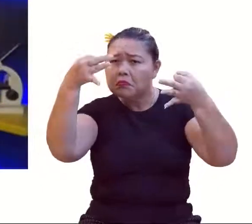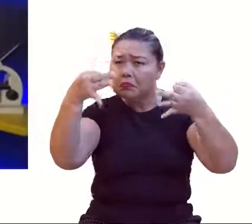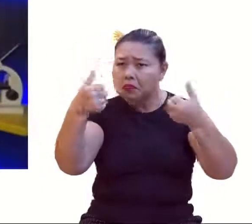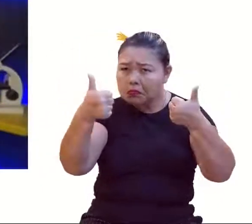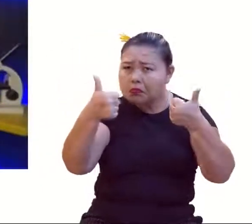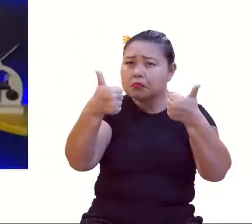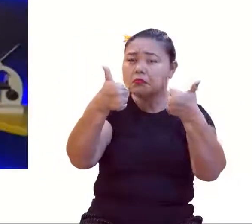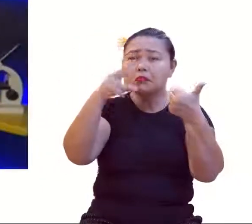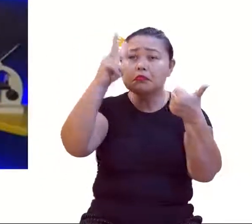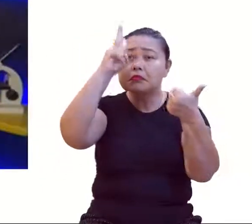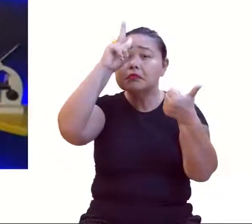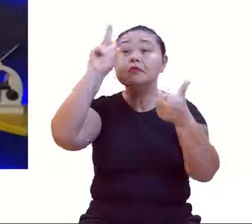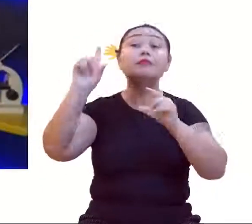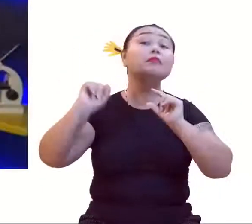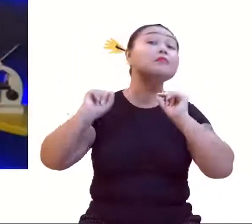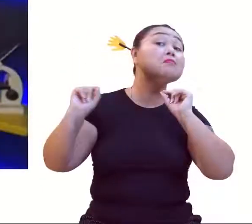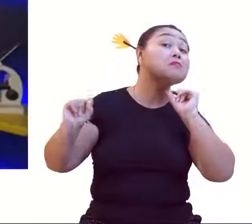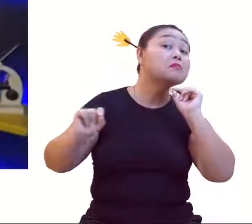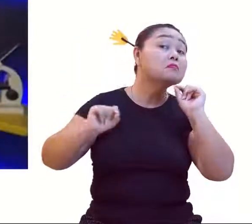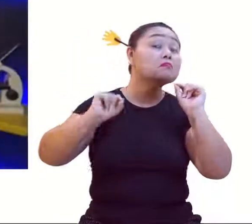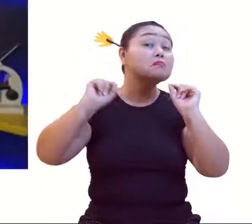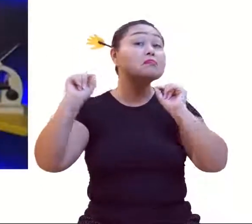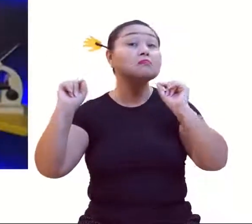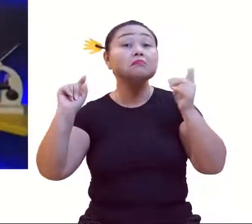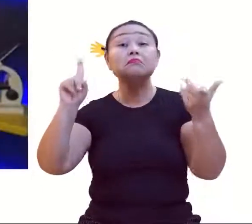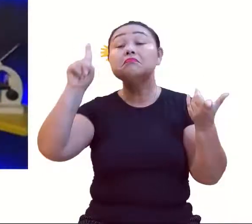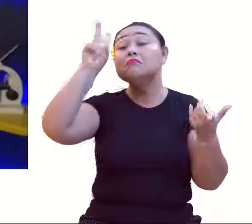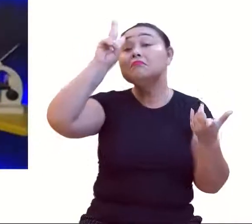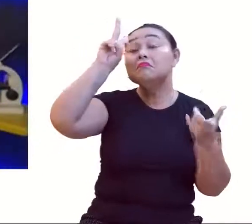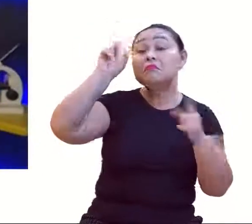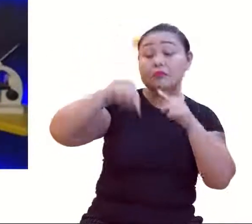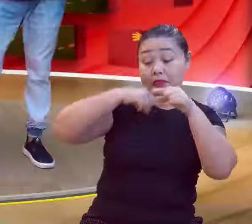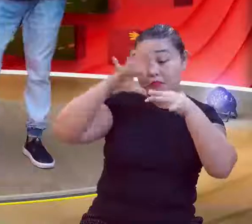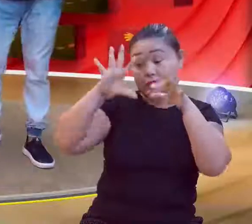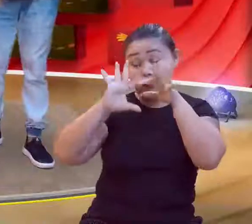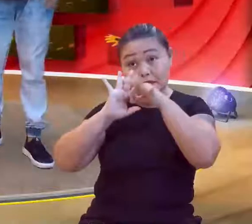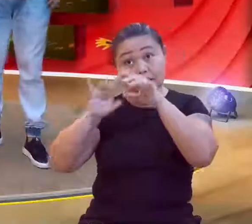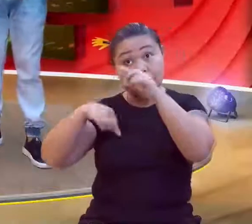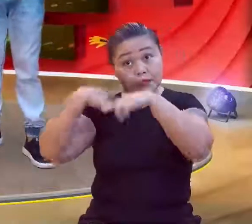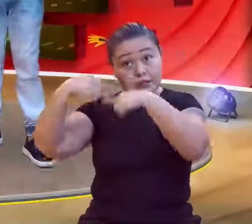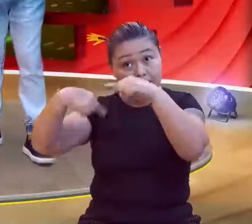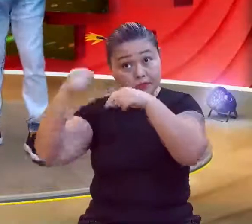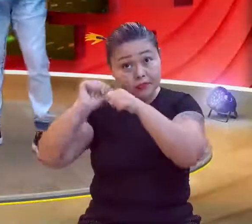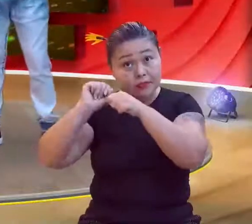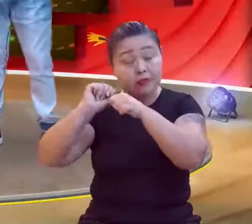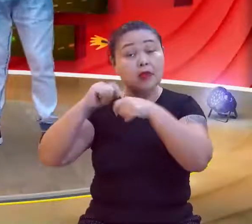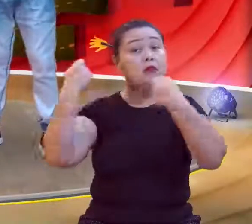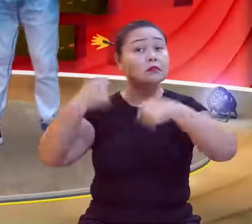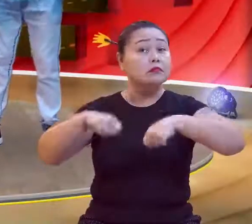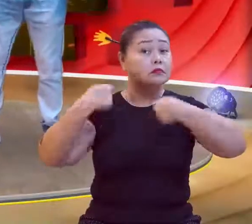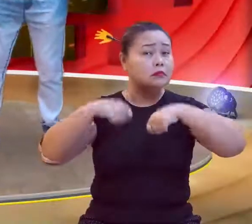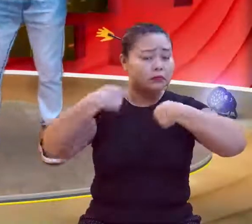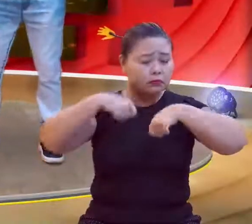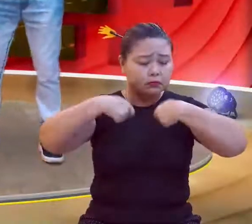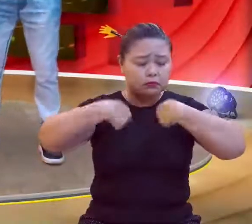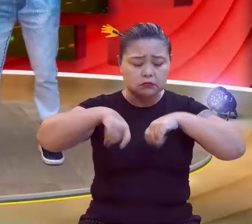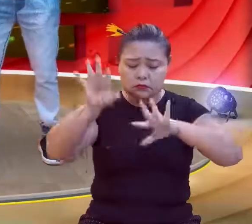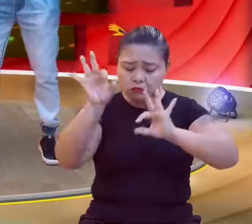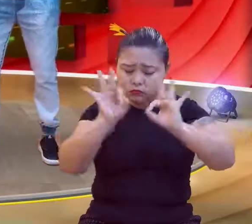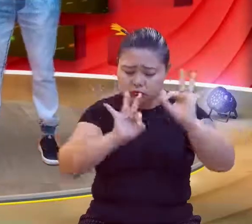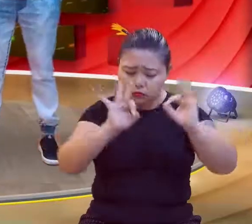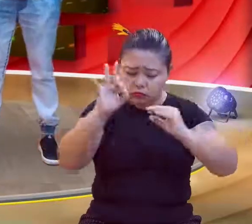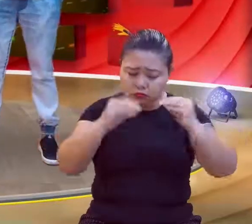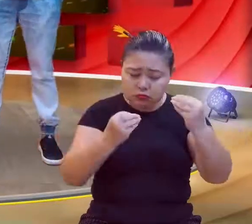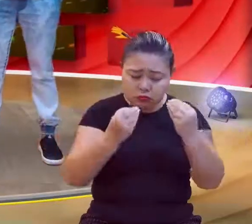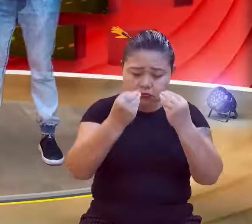Lembrando que, né? Uma coisa é pré-requisito para outra. Então, a gente precisa deixar as coisas bem acordadinhas aí na memória